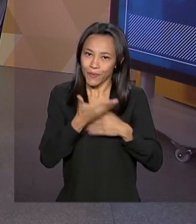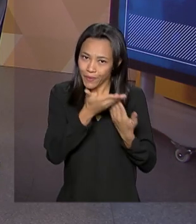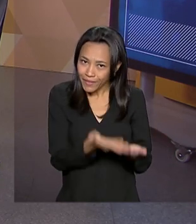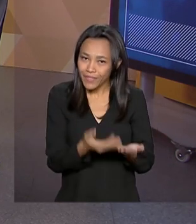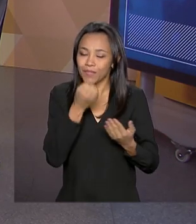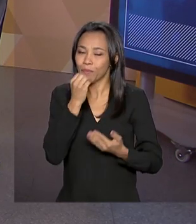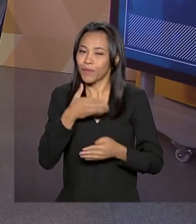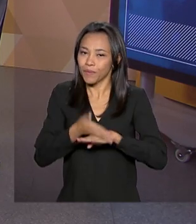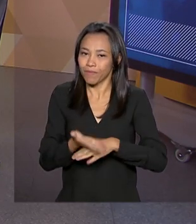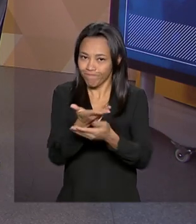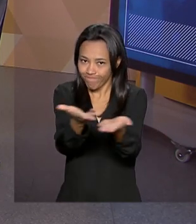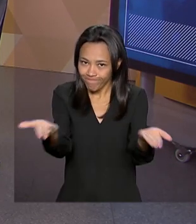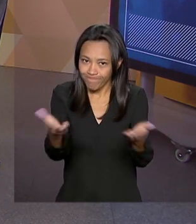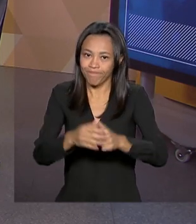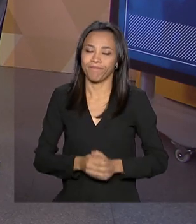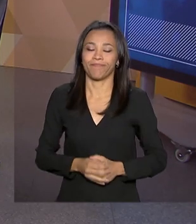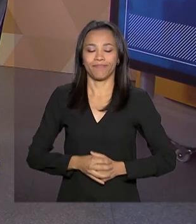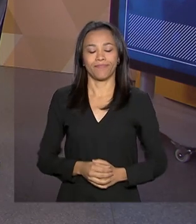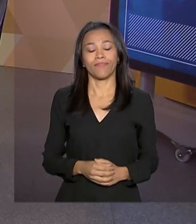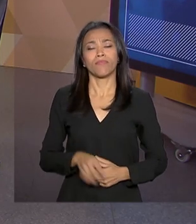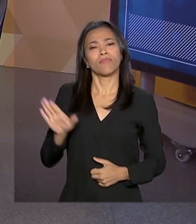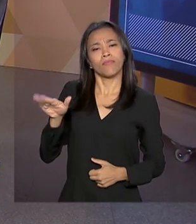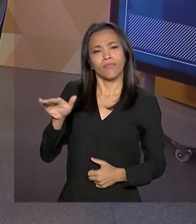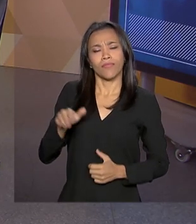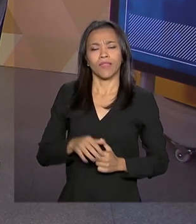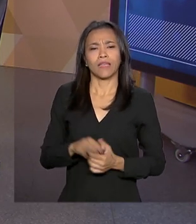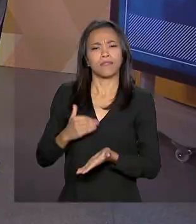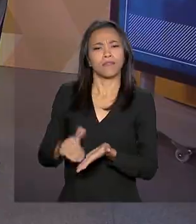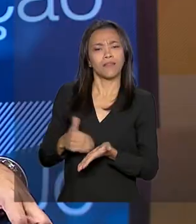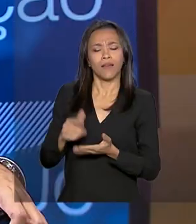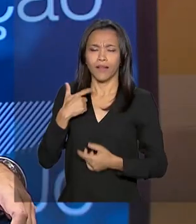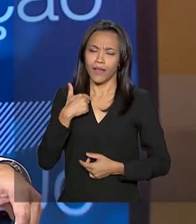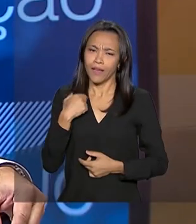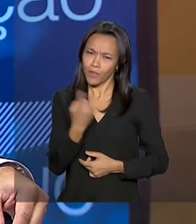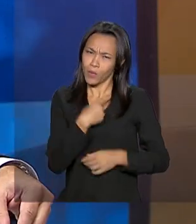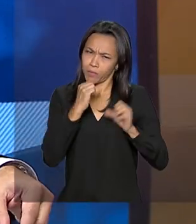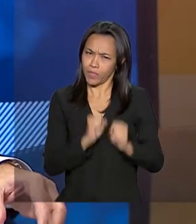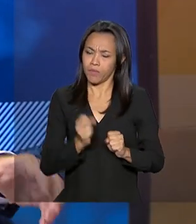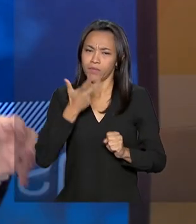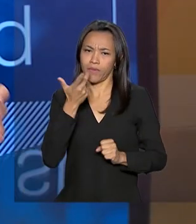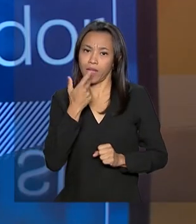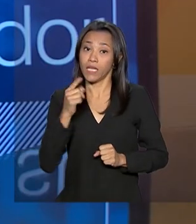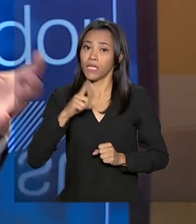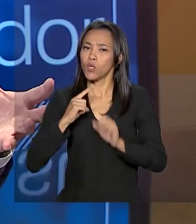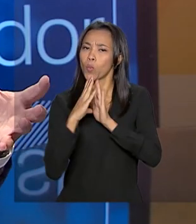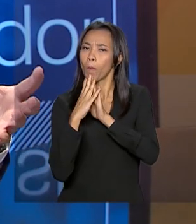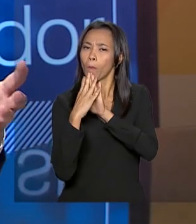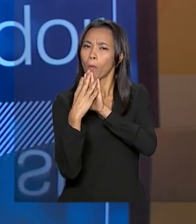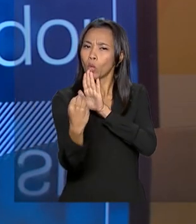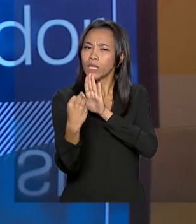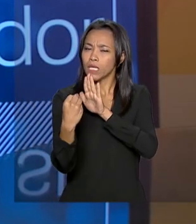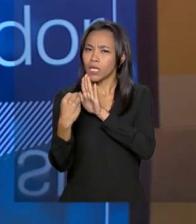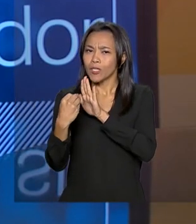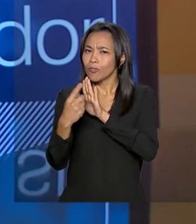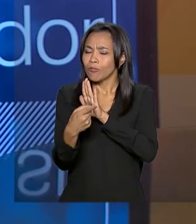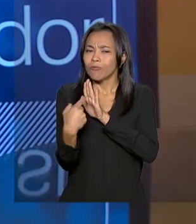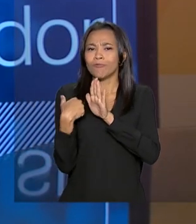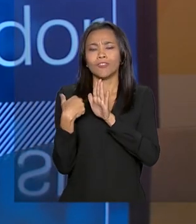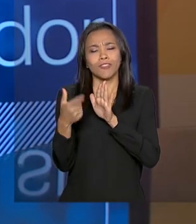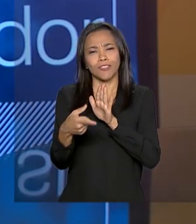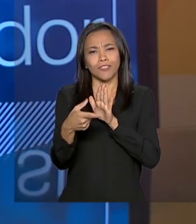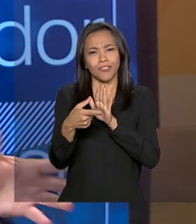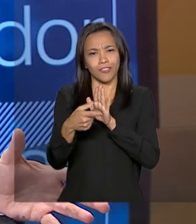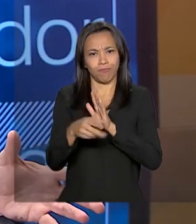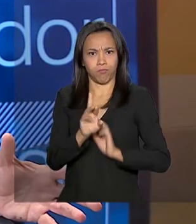Boa noite aos espectadores. Secretário, a gente pode dizer que existe um modelo ideal de sistema de defesa do